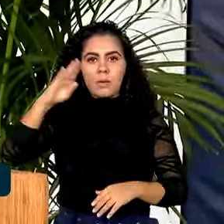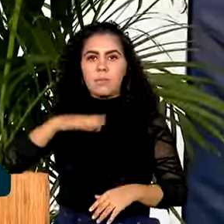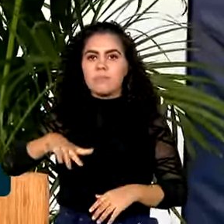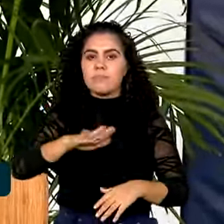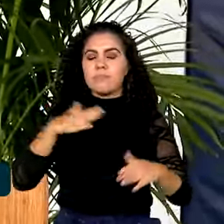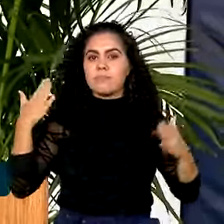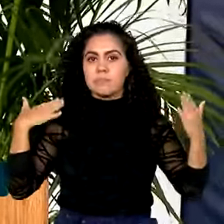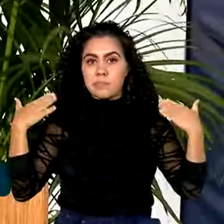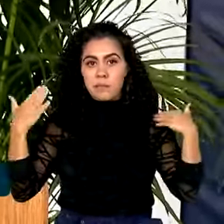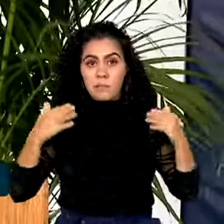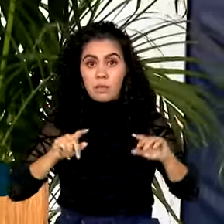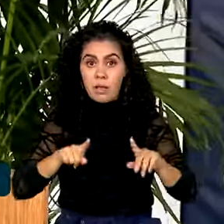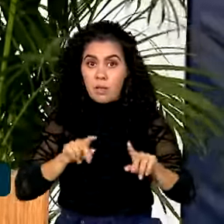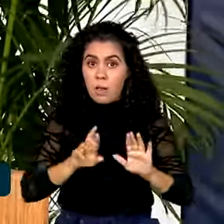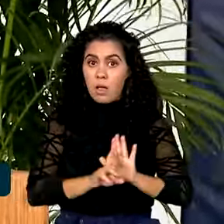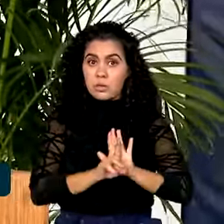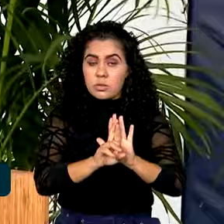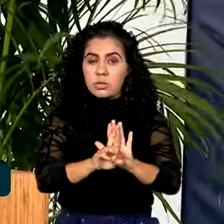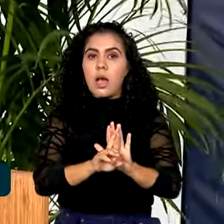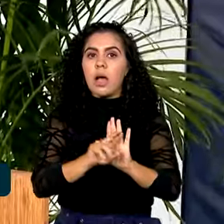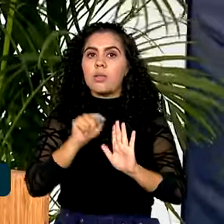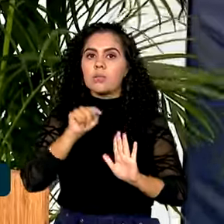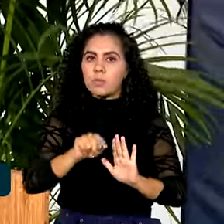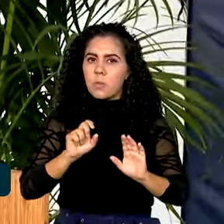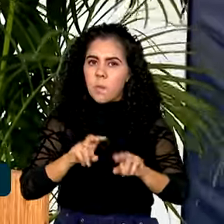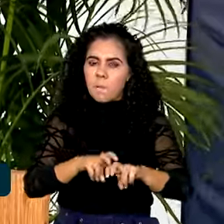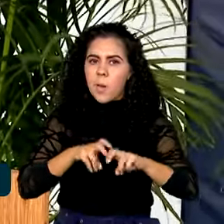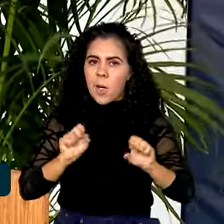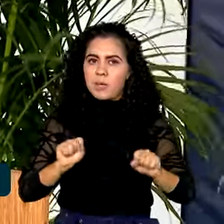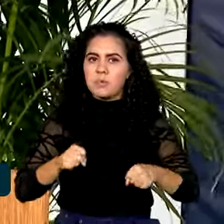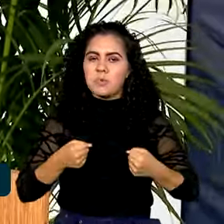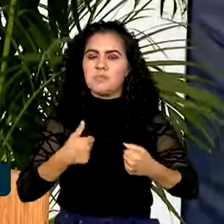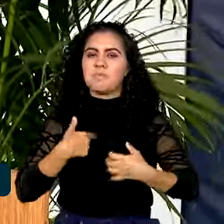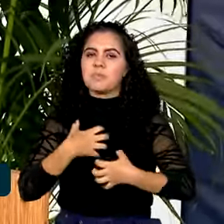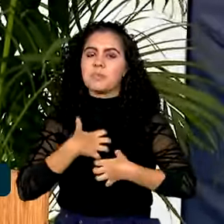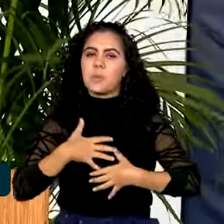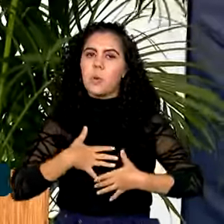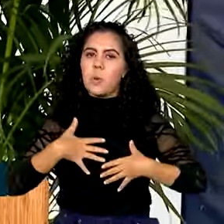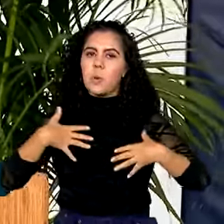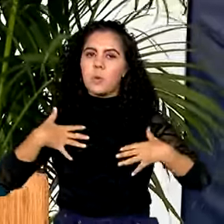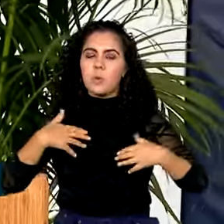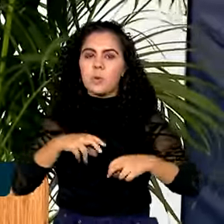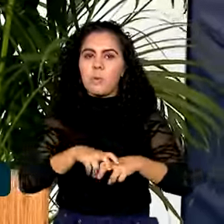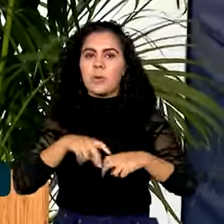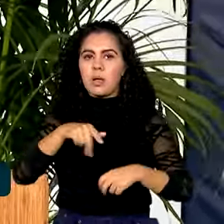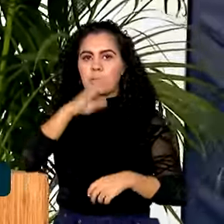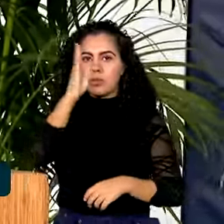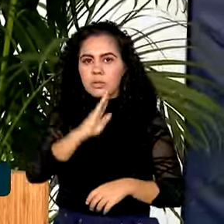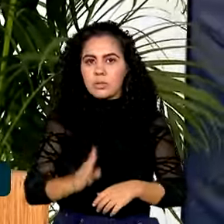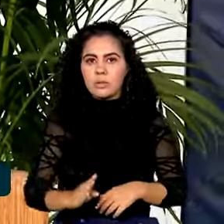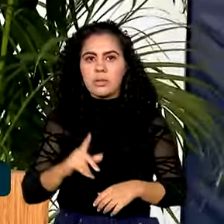resultado destes esforços, tenho orgulho em reconhecer a liderança brasileira em pesquisa oceânica no Atlântico.